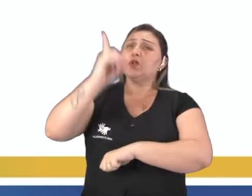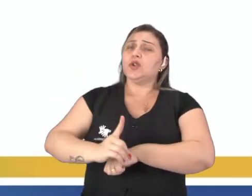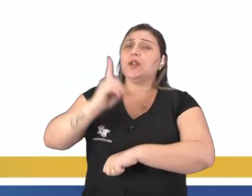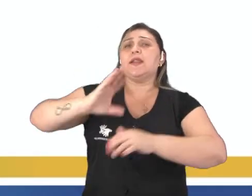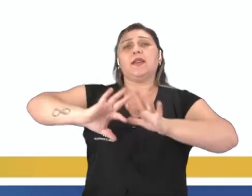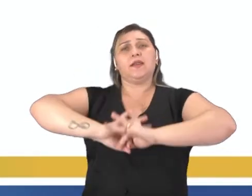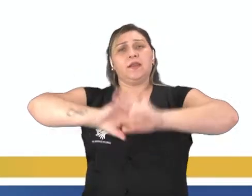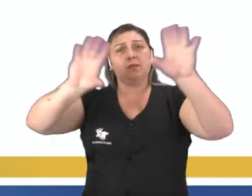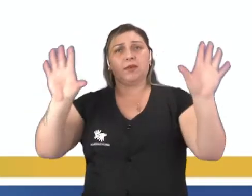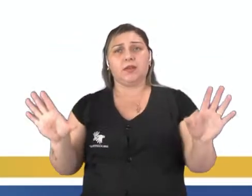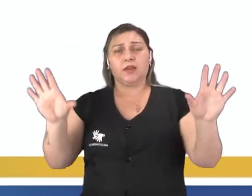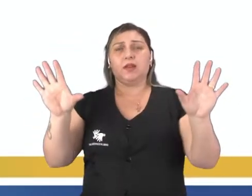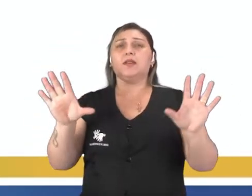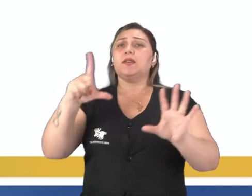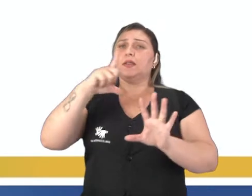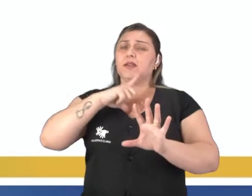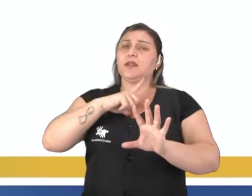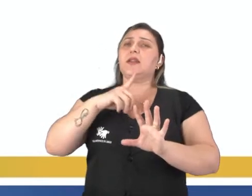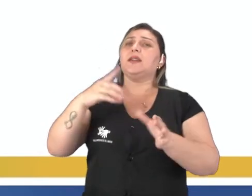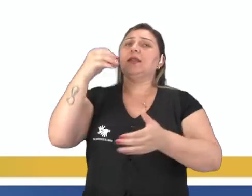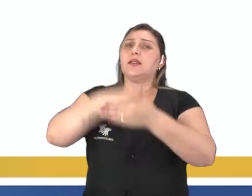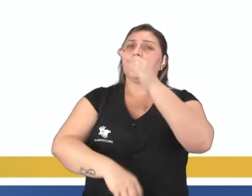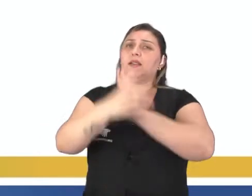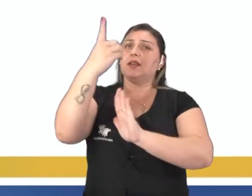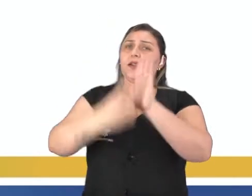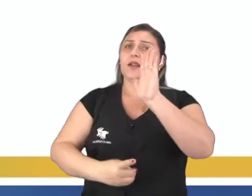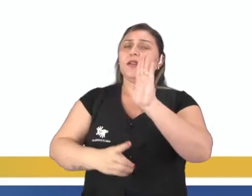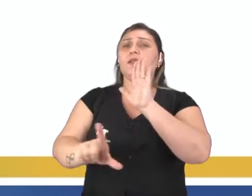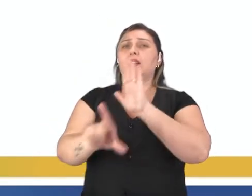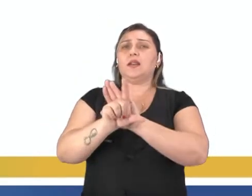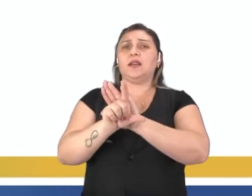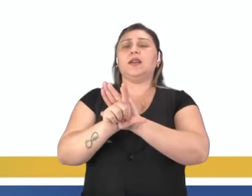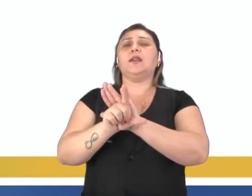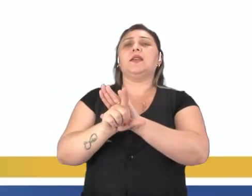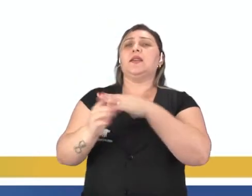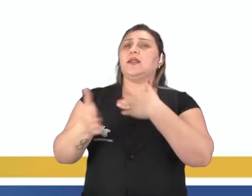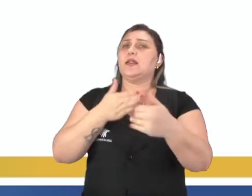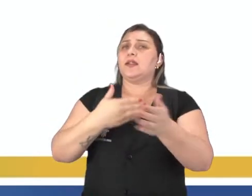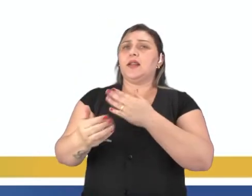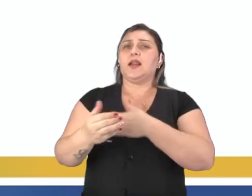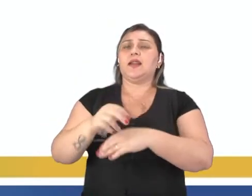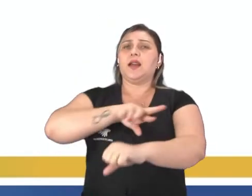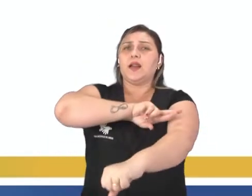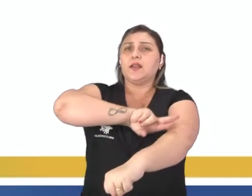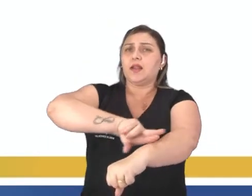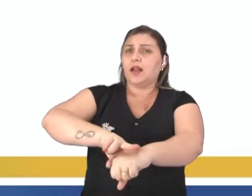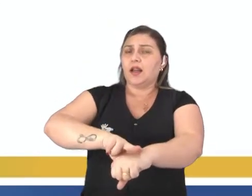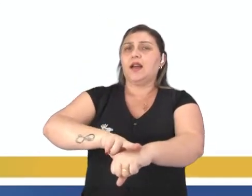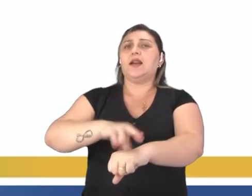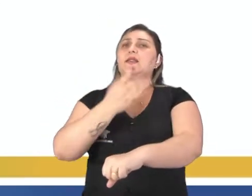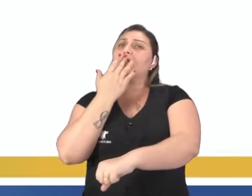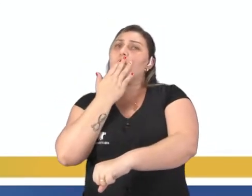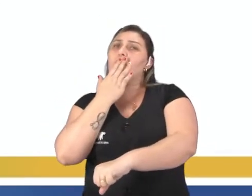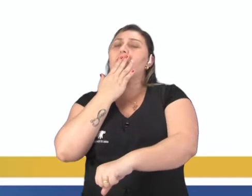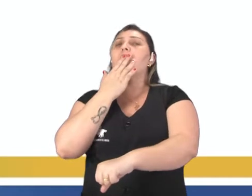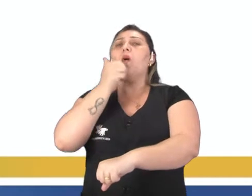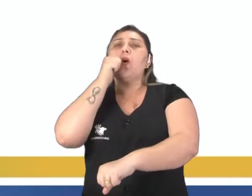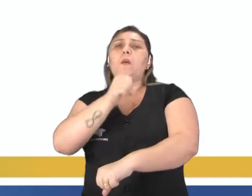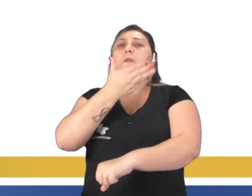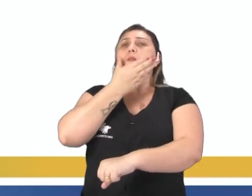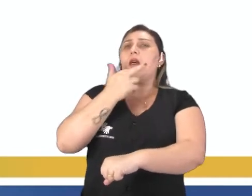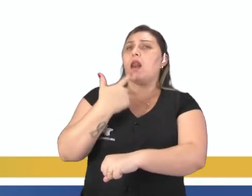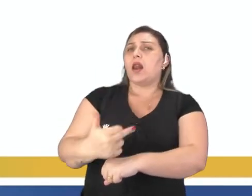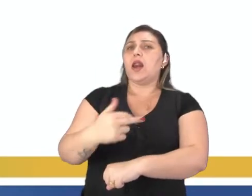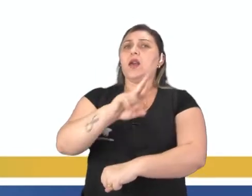as liberdades estabelecidos nessa Declaração, sem distinção de qualquer espécie, seja de raça, cor, sexo, língua,